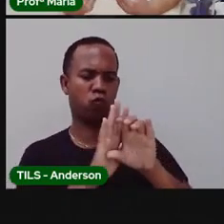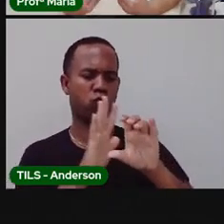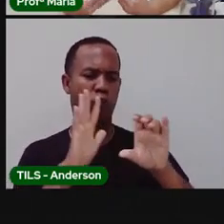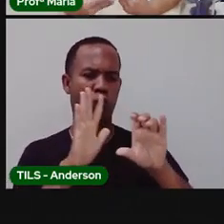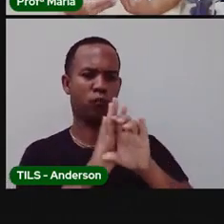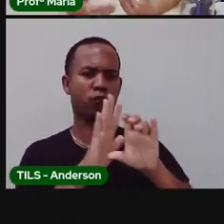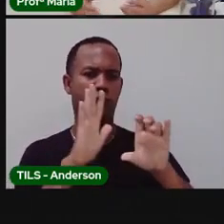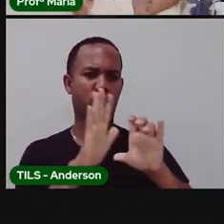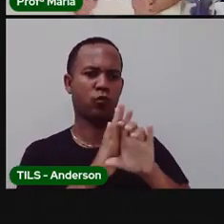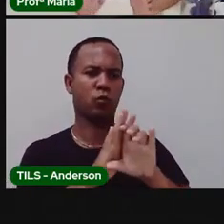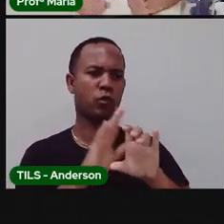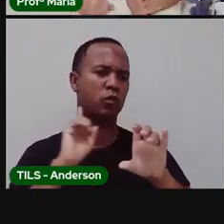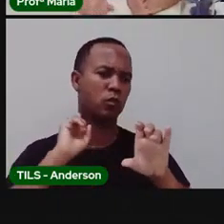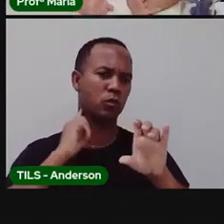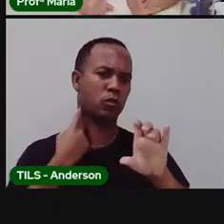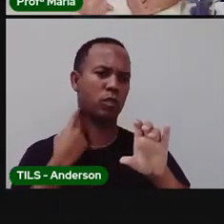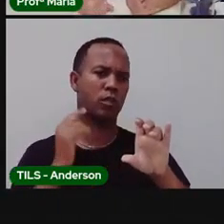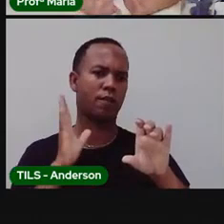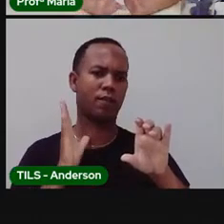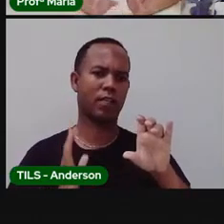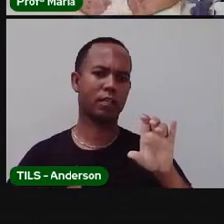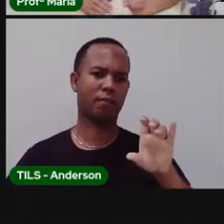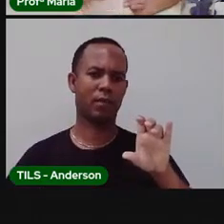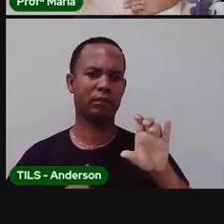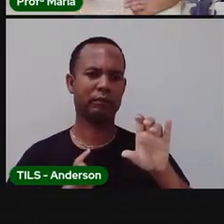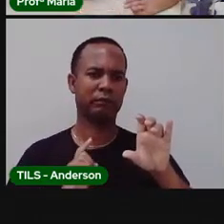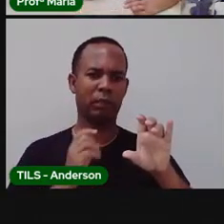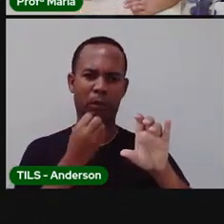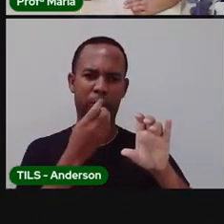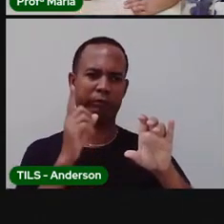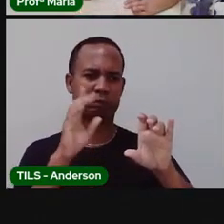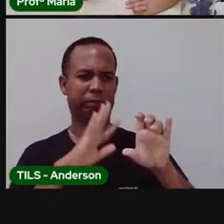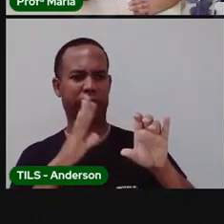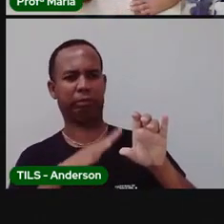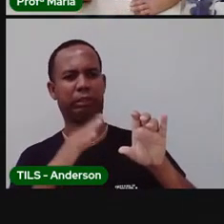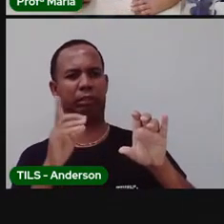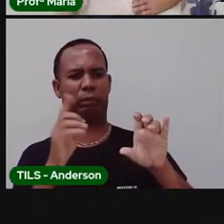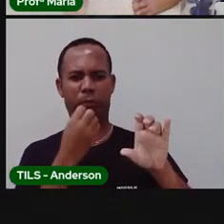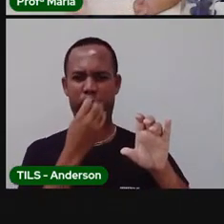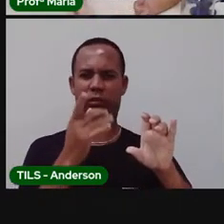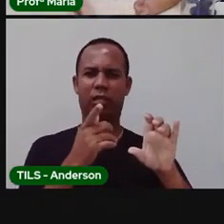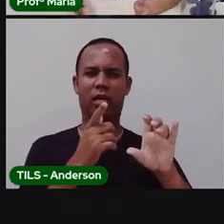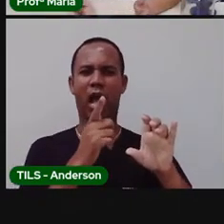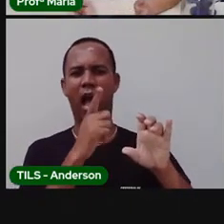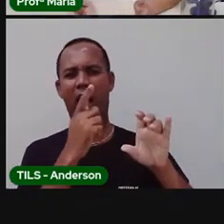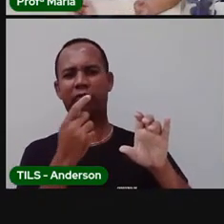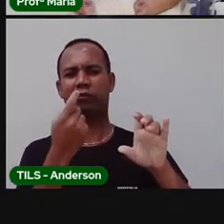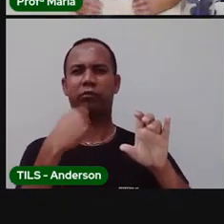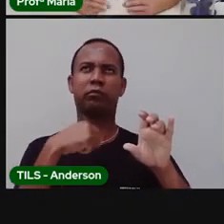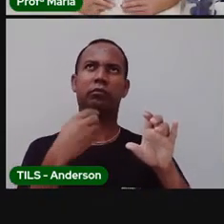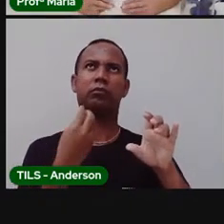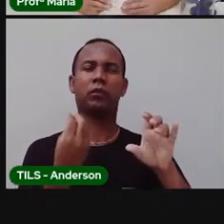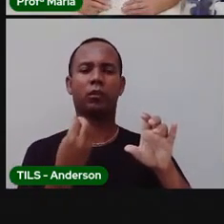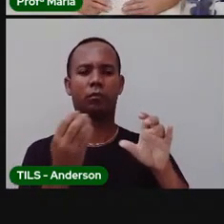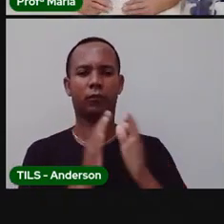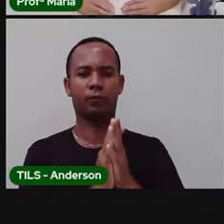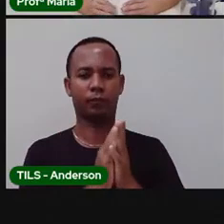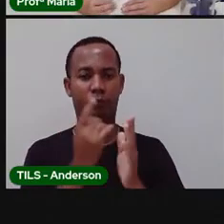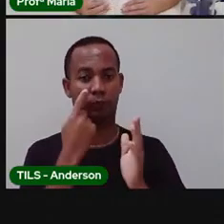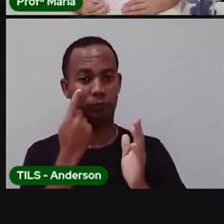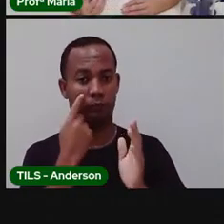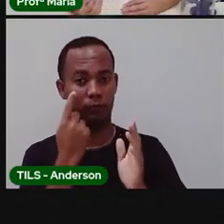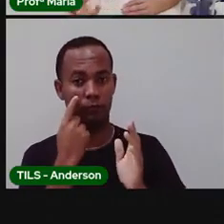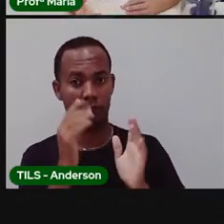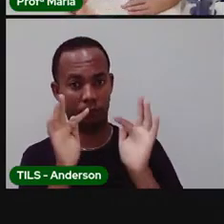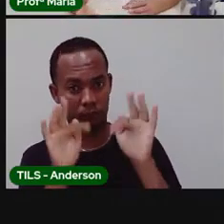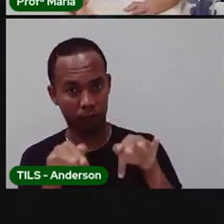o que é ruim, o que cientificamente seria imprópria para o consumo. E aí, no final, ele diz, olha,